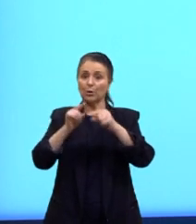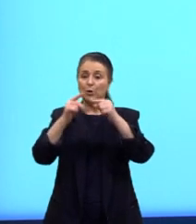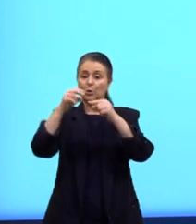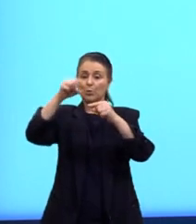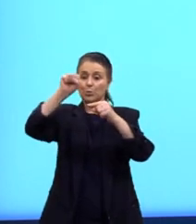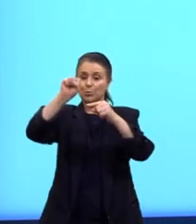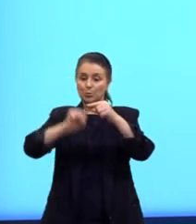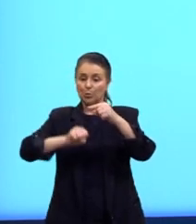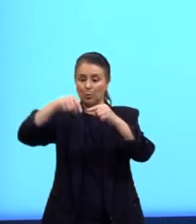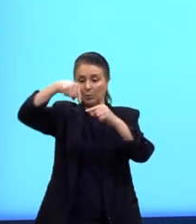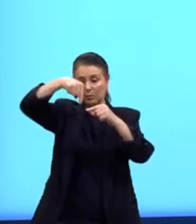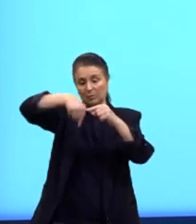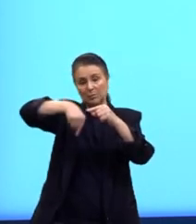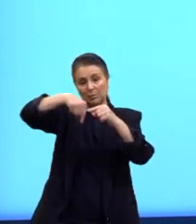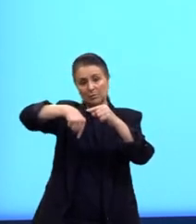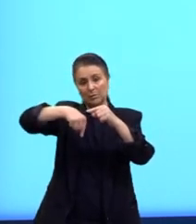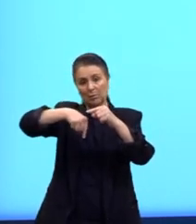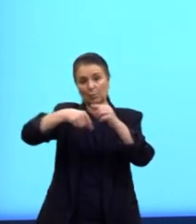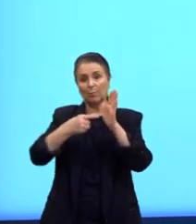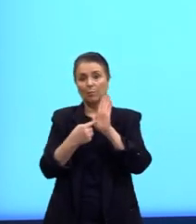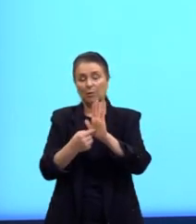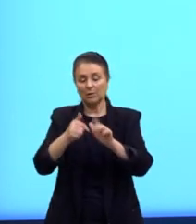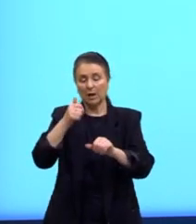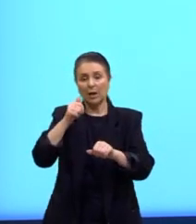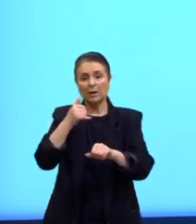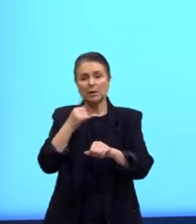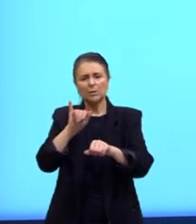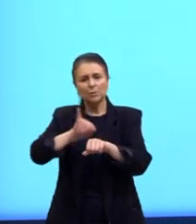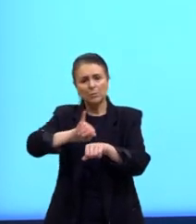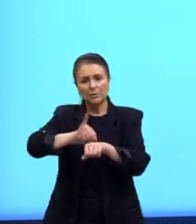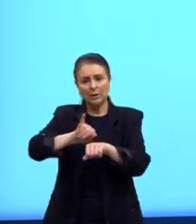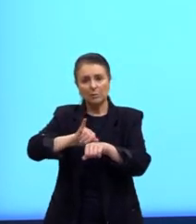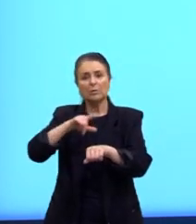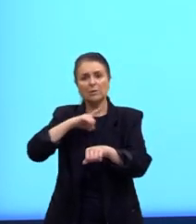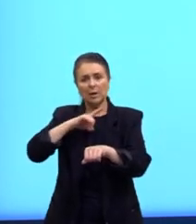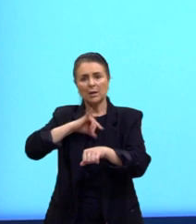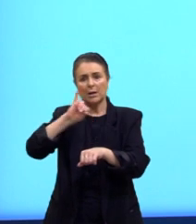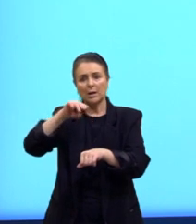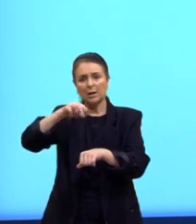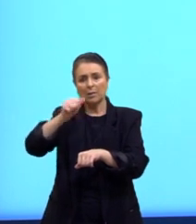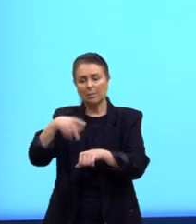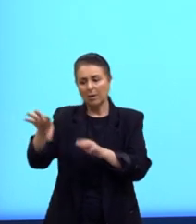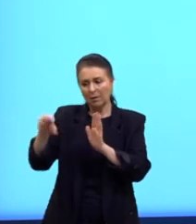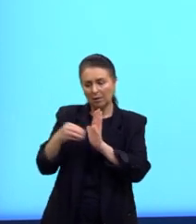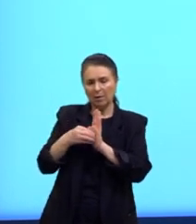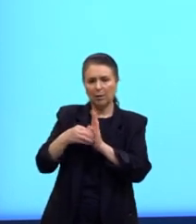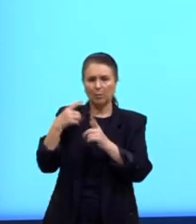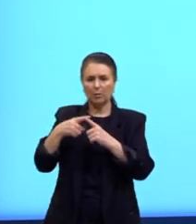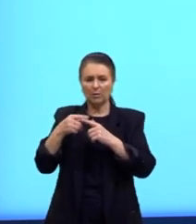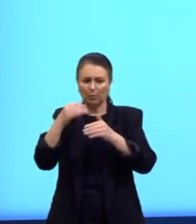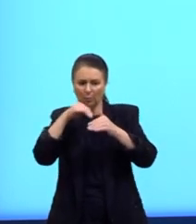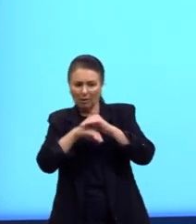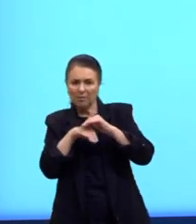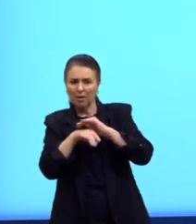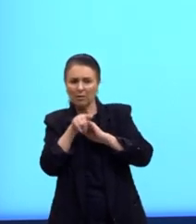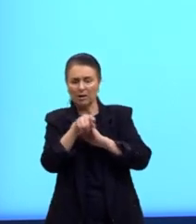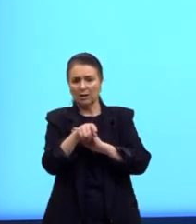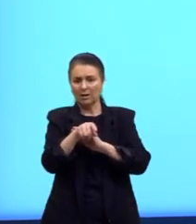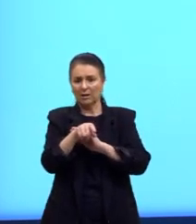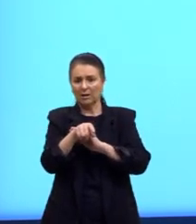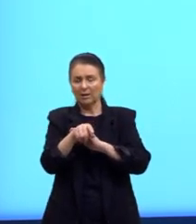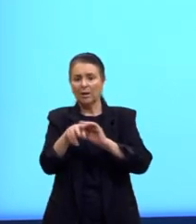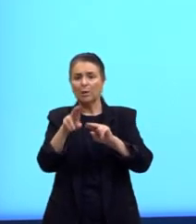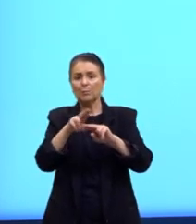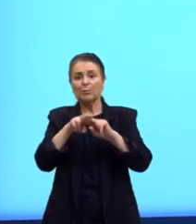deles. Isso mostra, então, que esses objetos são ímãs, né? Por quê? Porque eles ficaram muito tempo guardados naquele local, então, eles vão ser